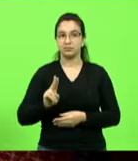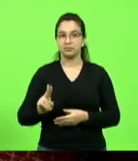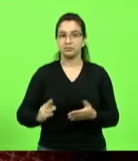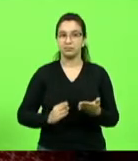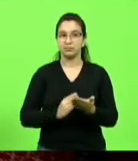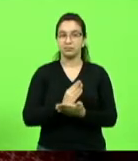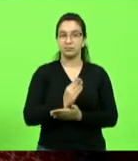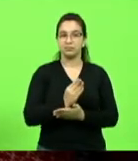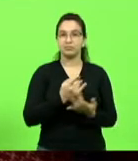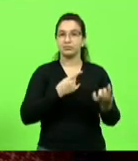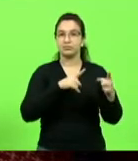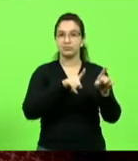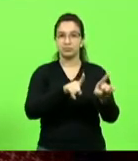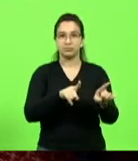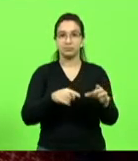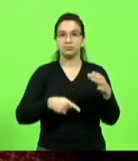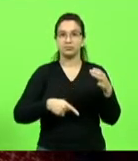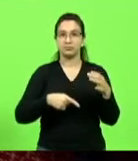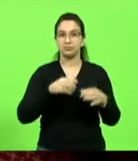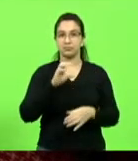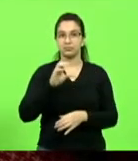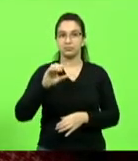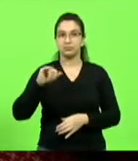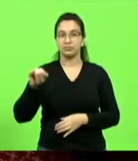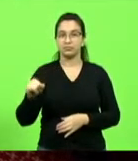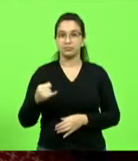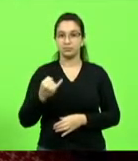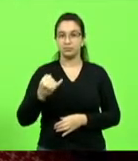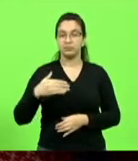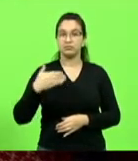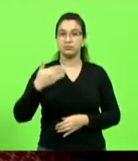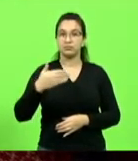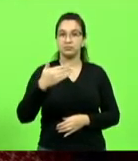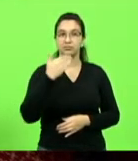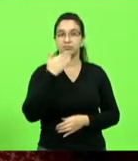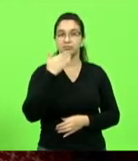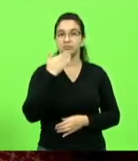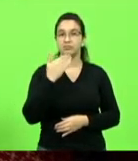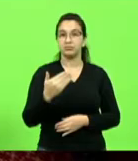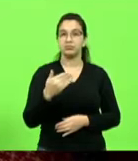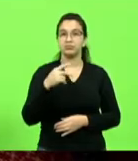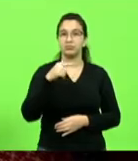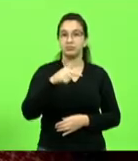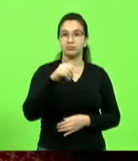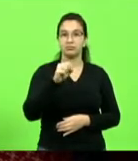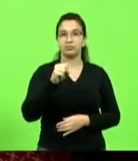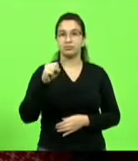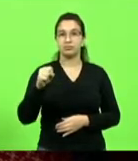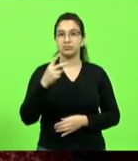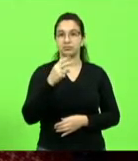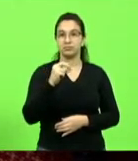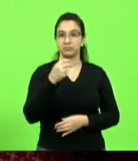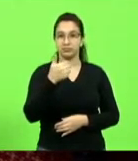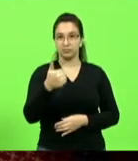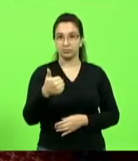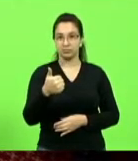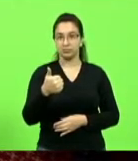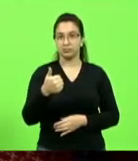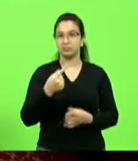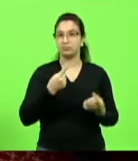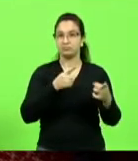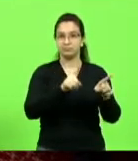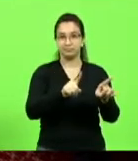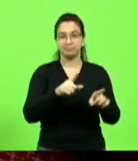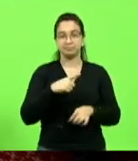contrário da Comissão de Constituição e Justiça, aposta ao requerimento número 788, 2021, o qual foi rejeitado,